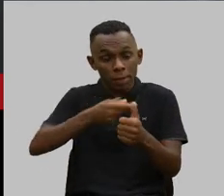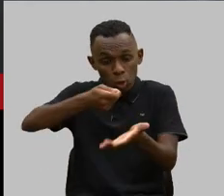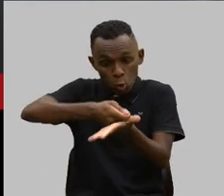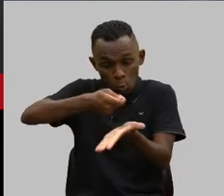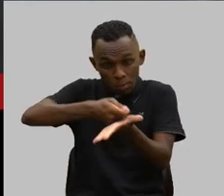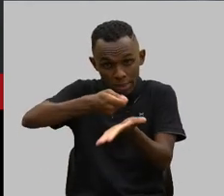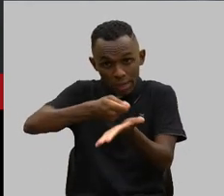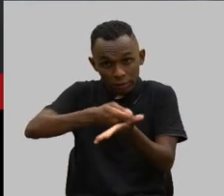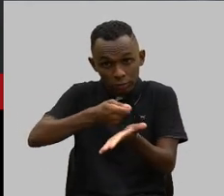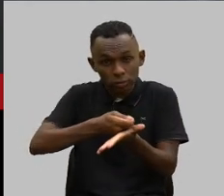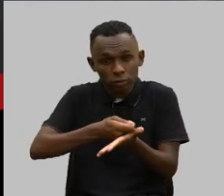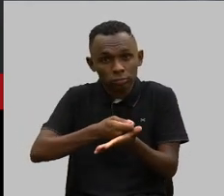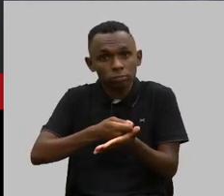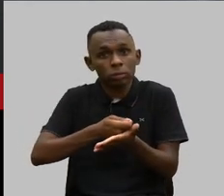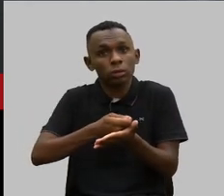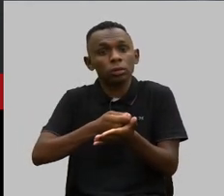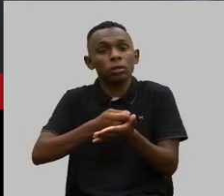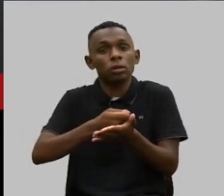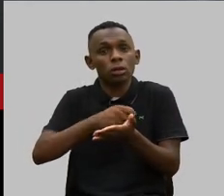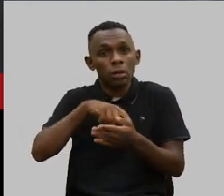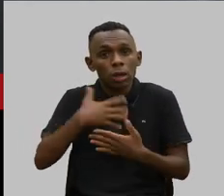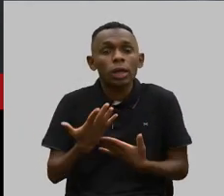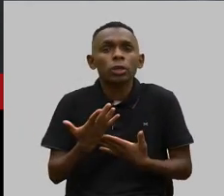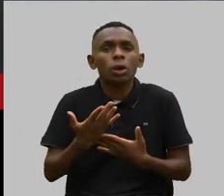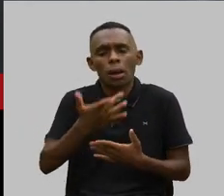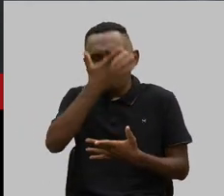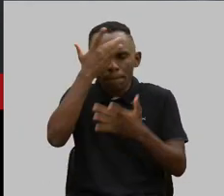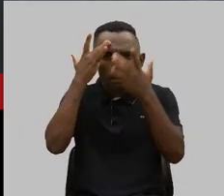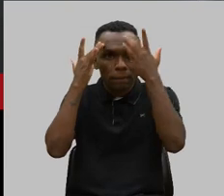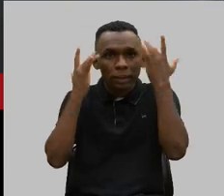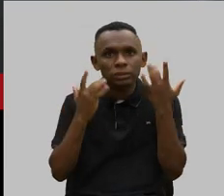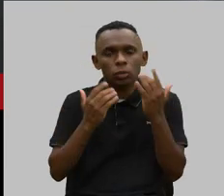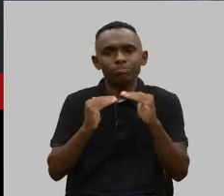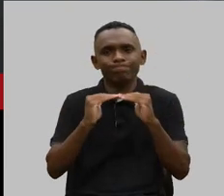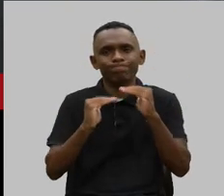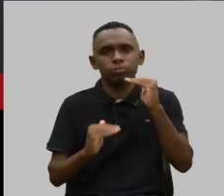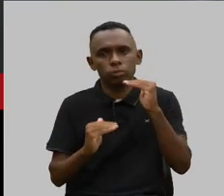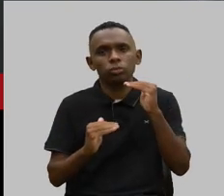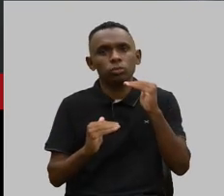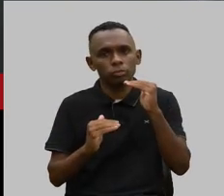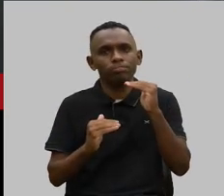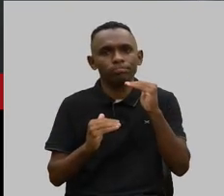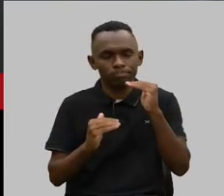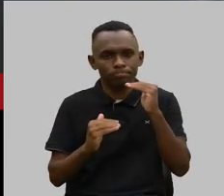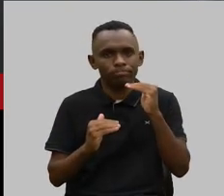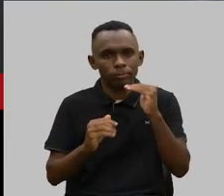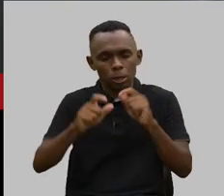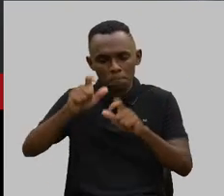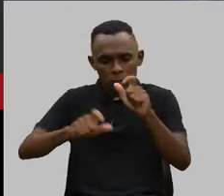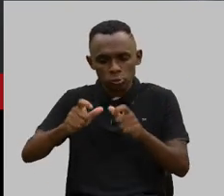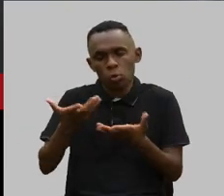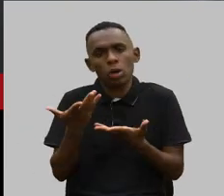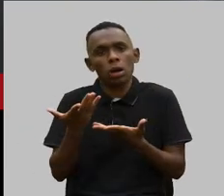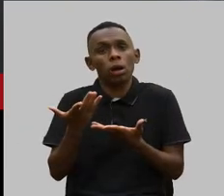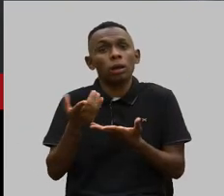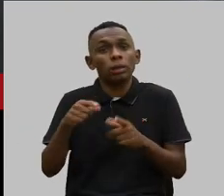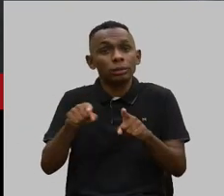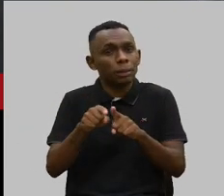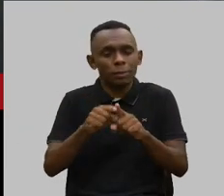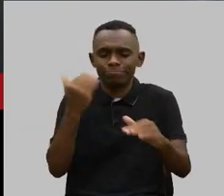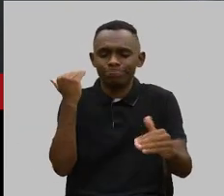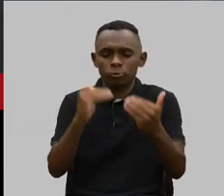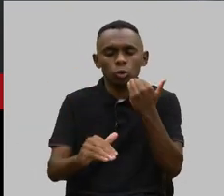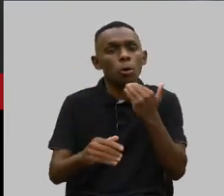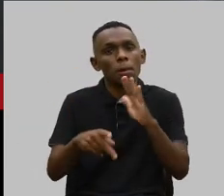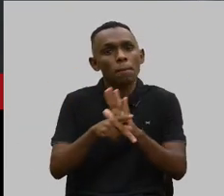abusivas e coloque o consumidor em desvantagem exagerada ou que sejam incompatíveis com a boa